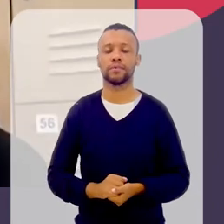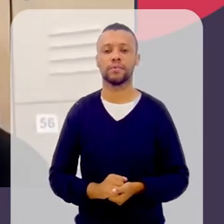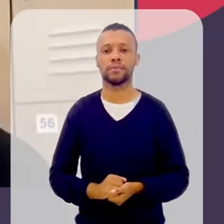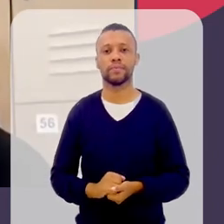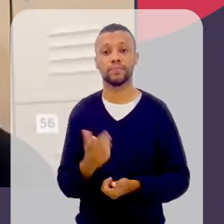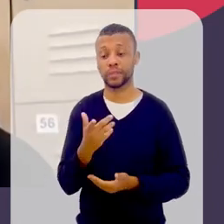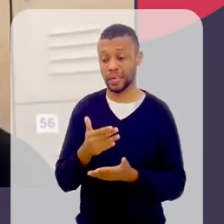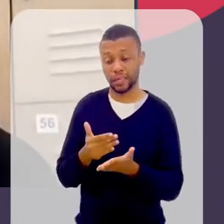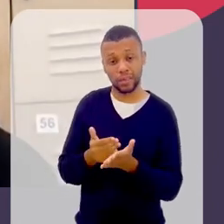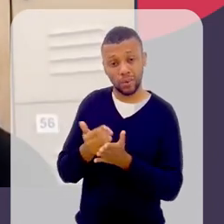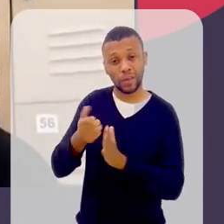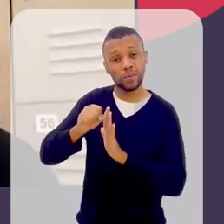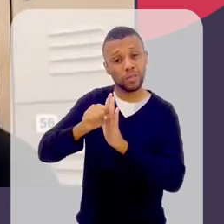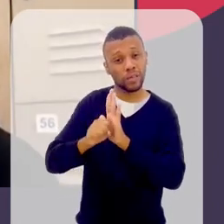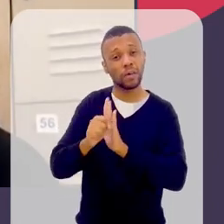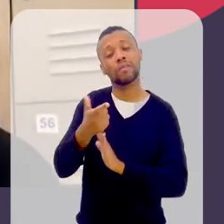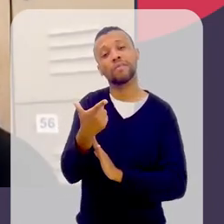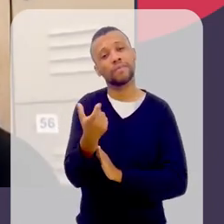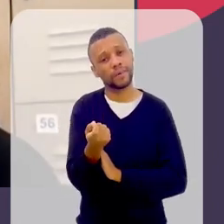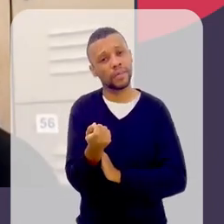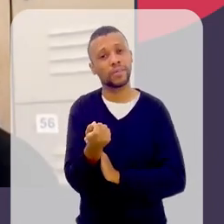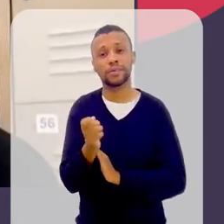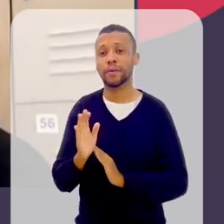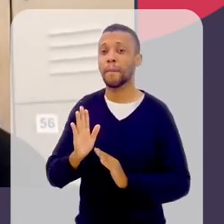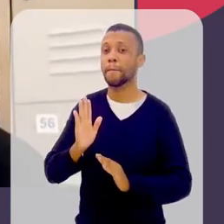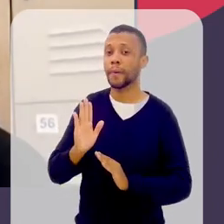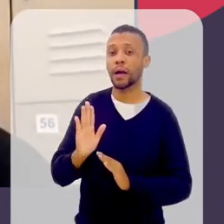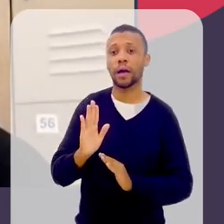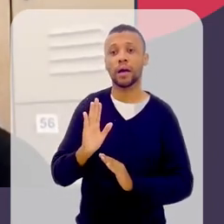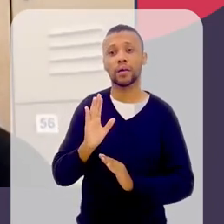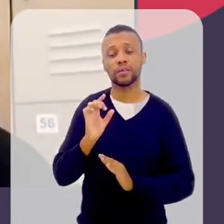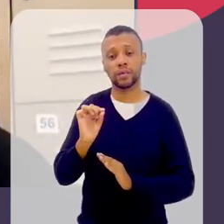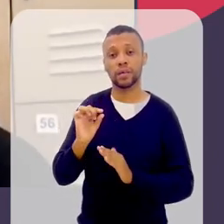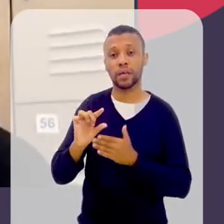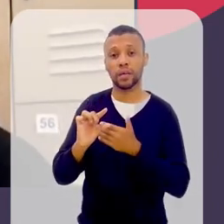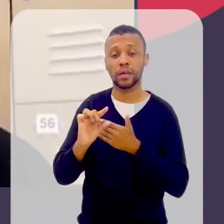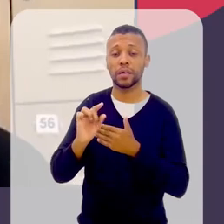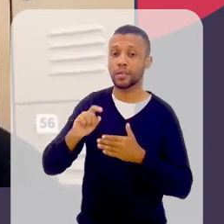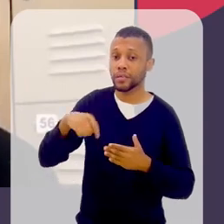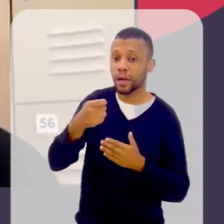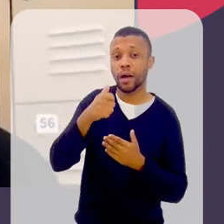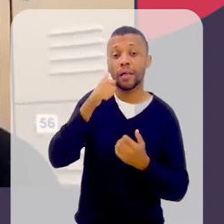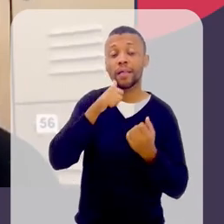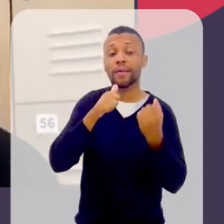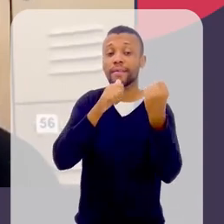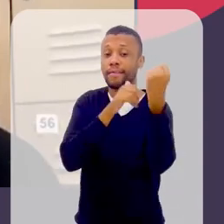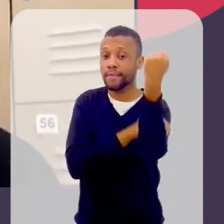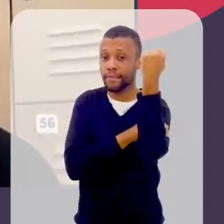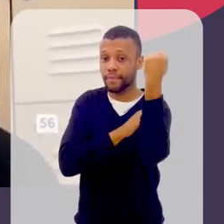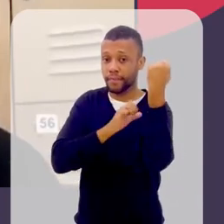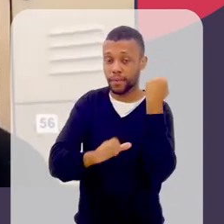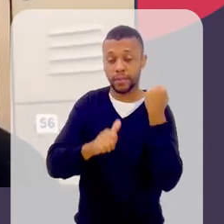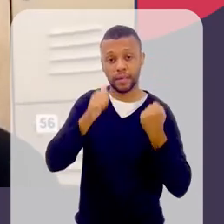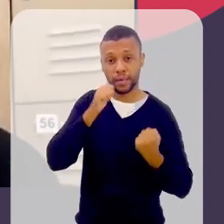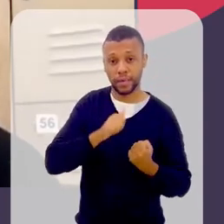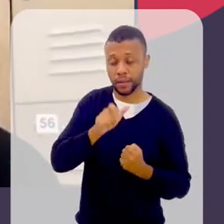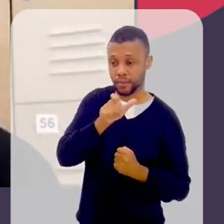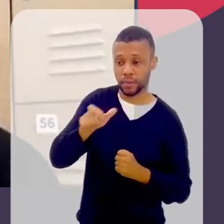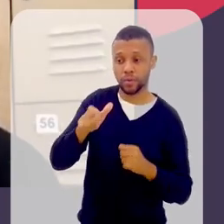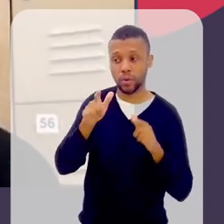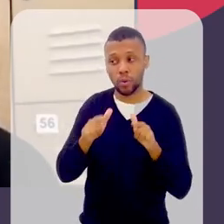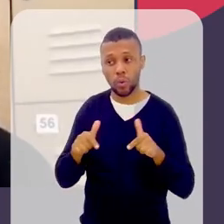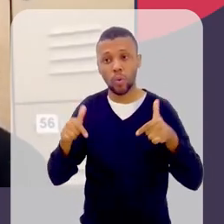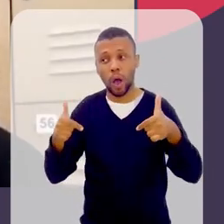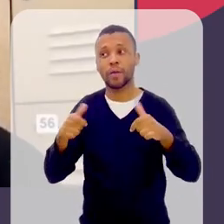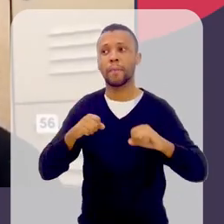século XX, né? Mas chama-se feministas aquelas que agem a